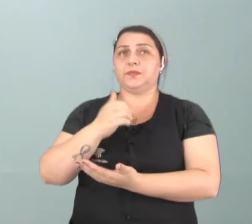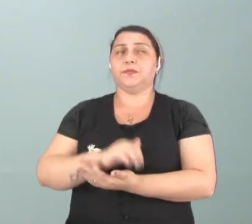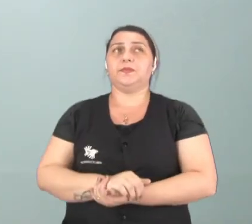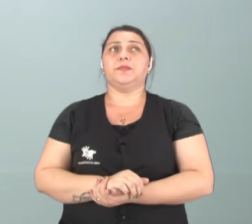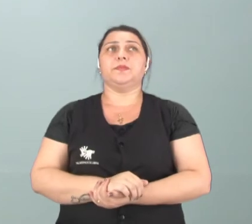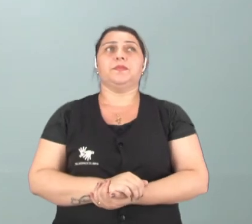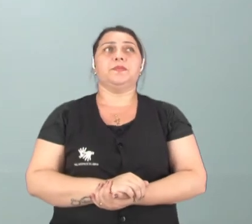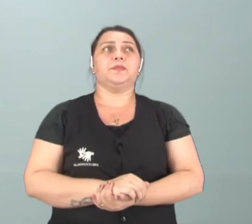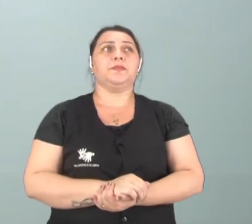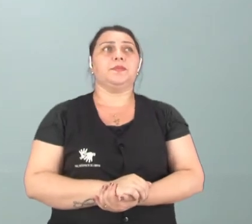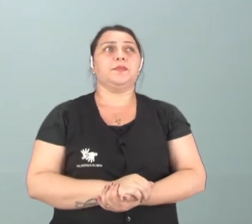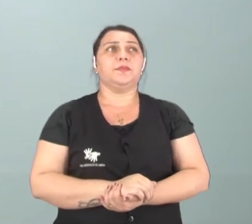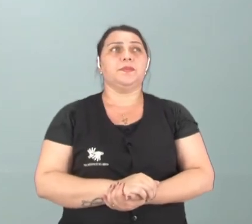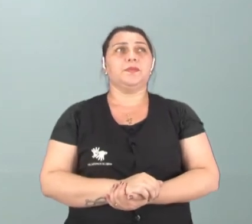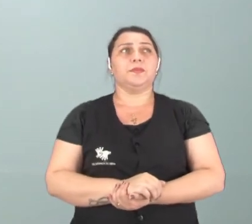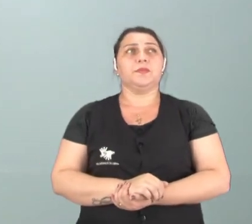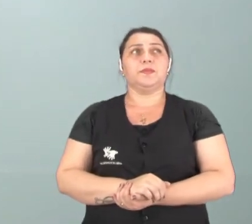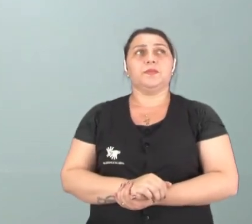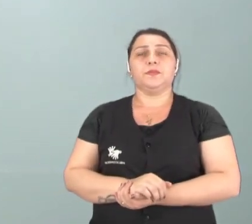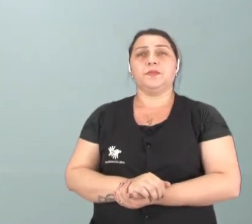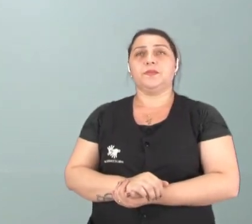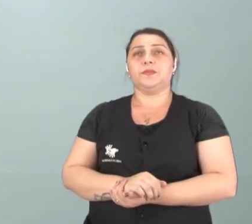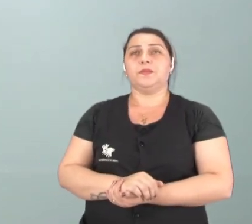Vocês vão estar marcando e